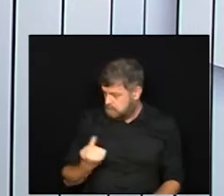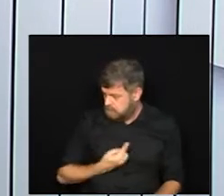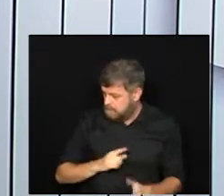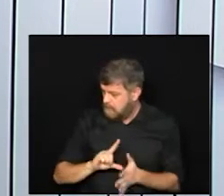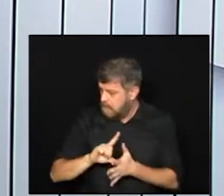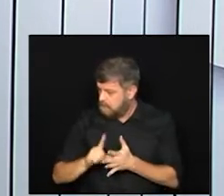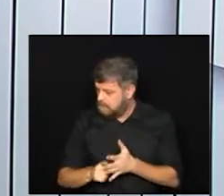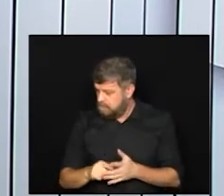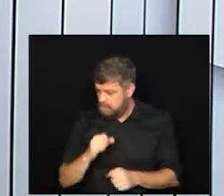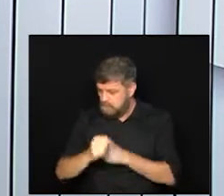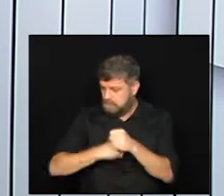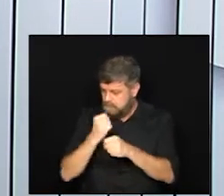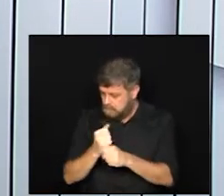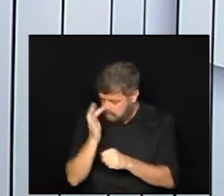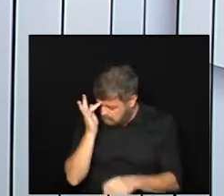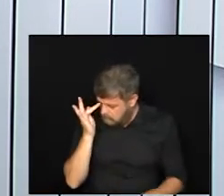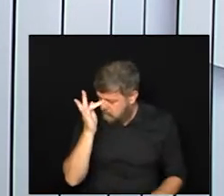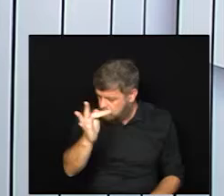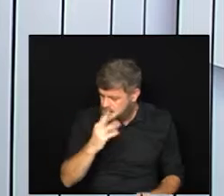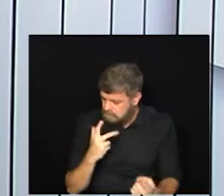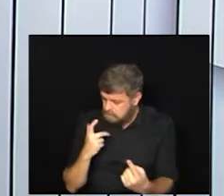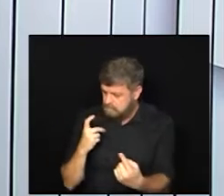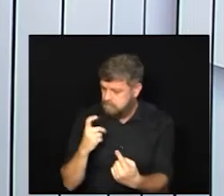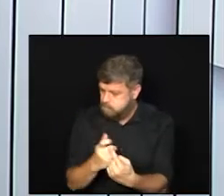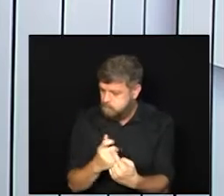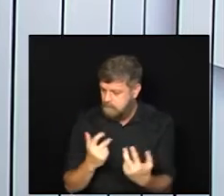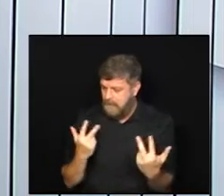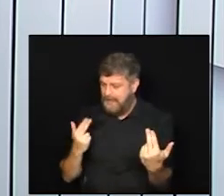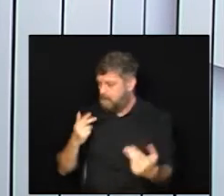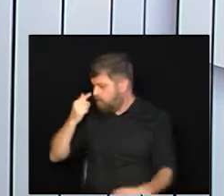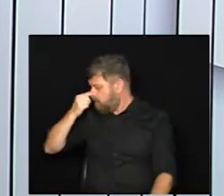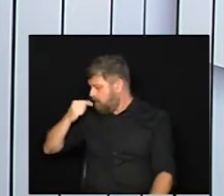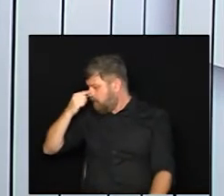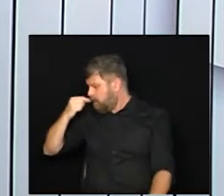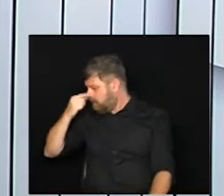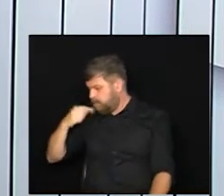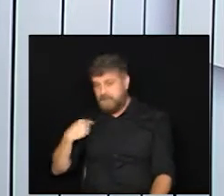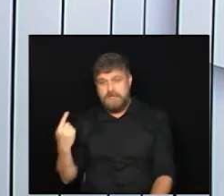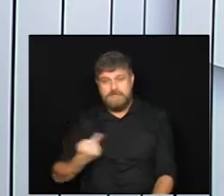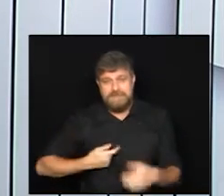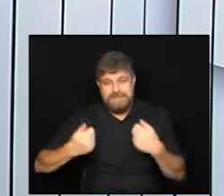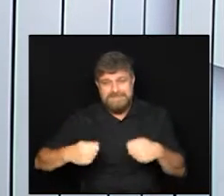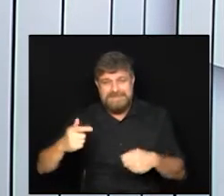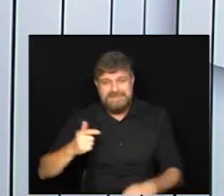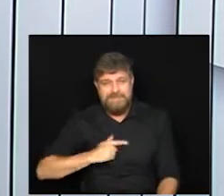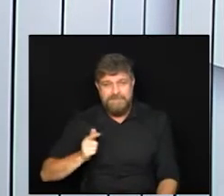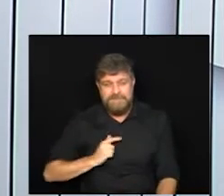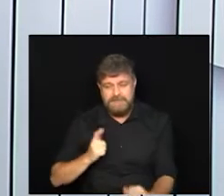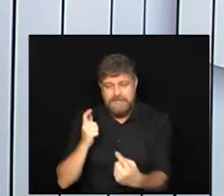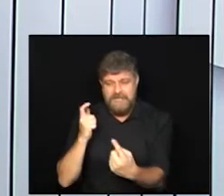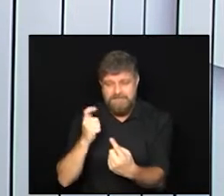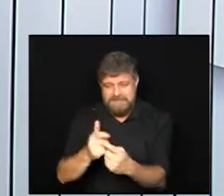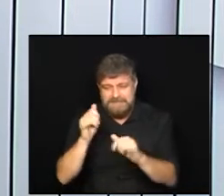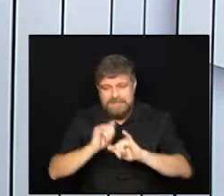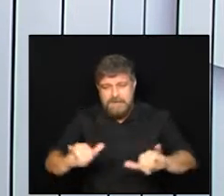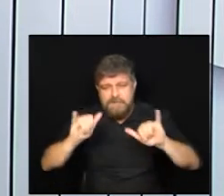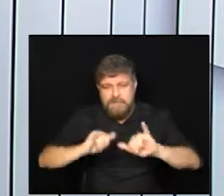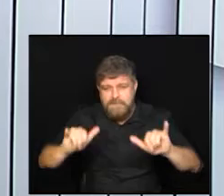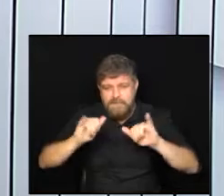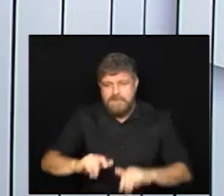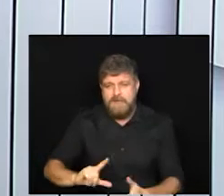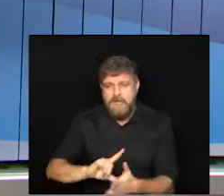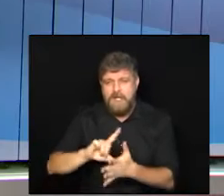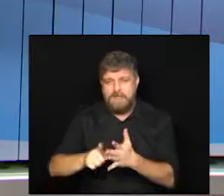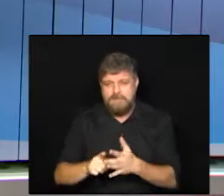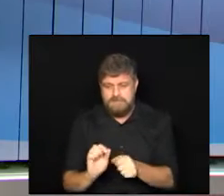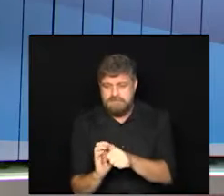se não no próximo ano mas assim como acontece contra a gripe provavelmente a gente deve ter um calendário de vacinação contra o